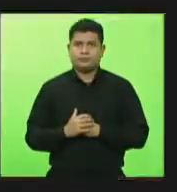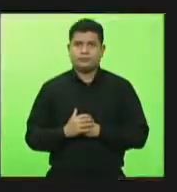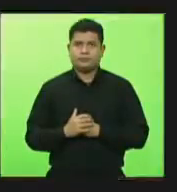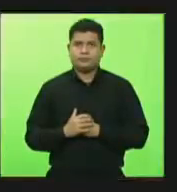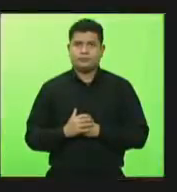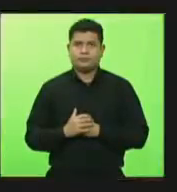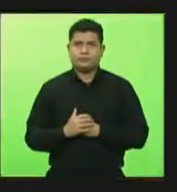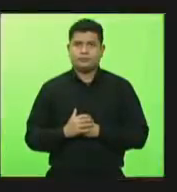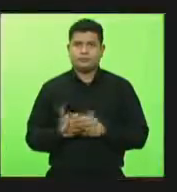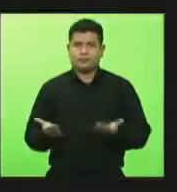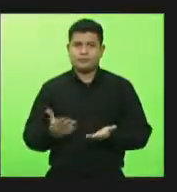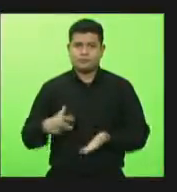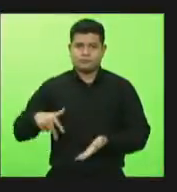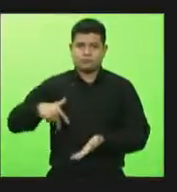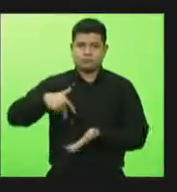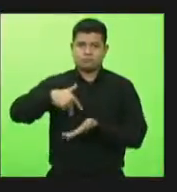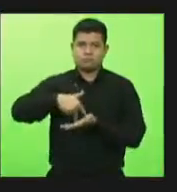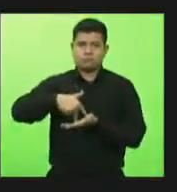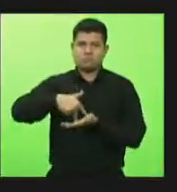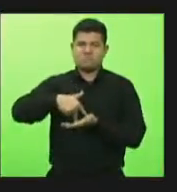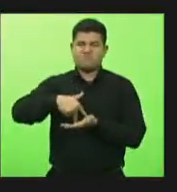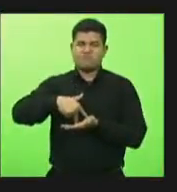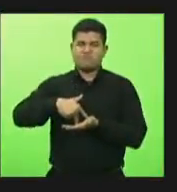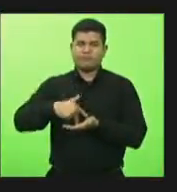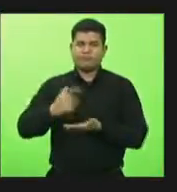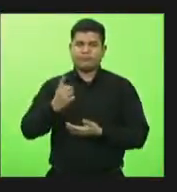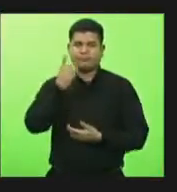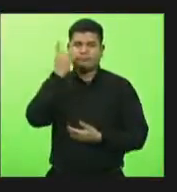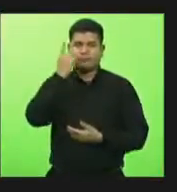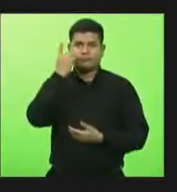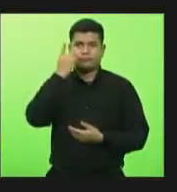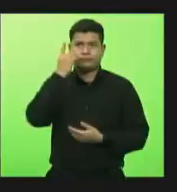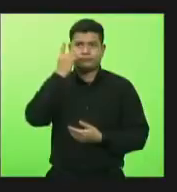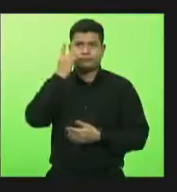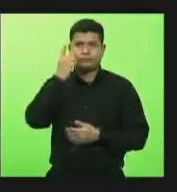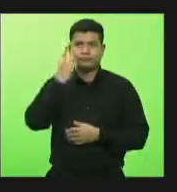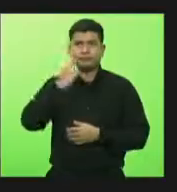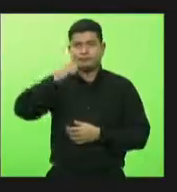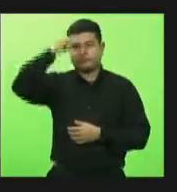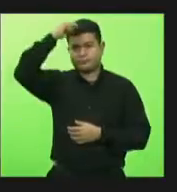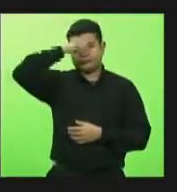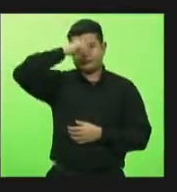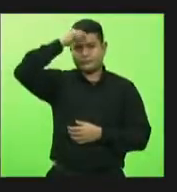Fará uso da palavra o deputado Maurício Scudilar.